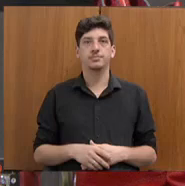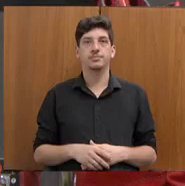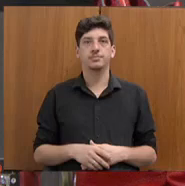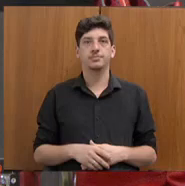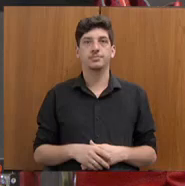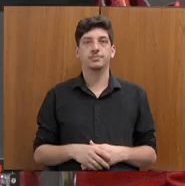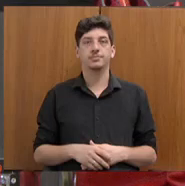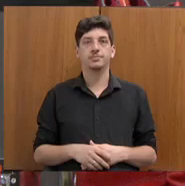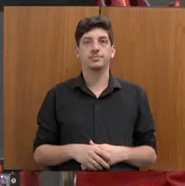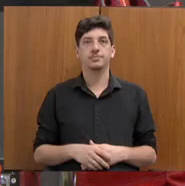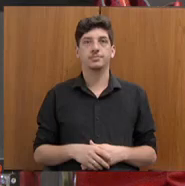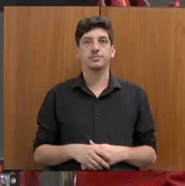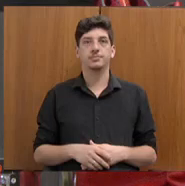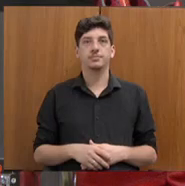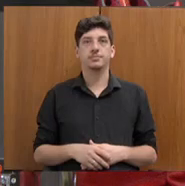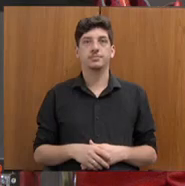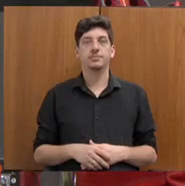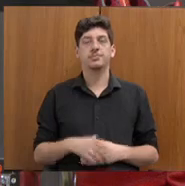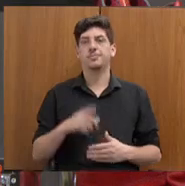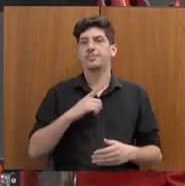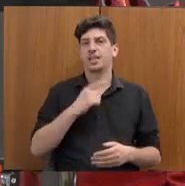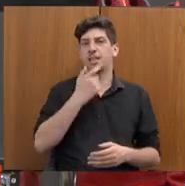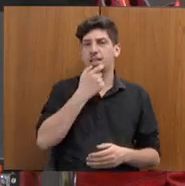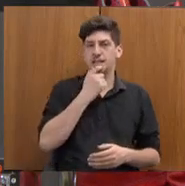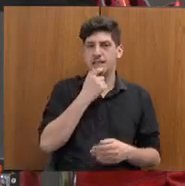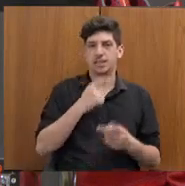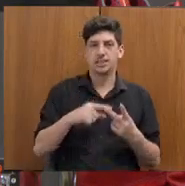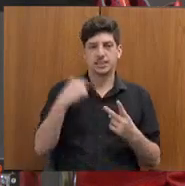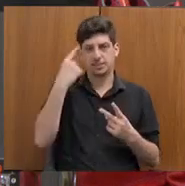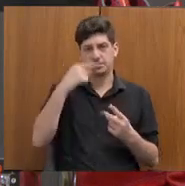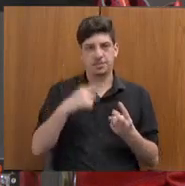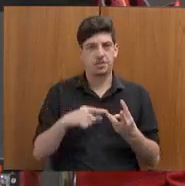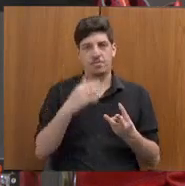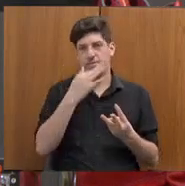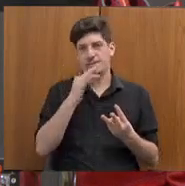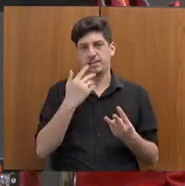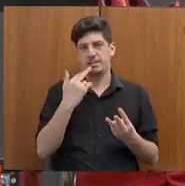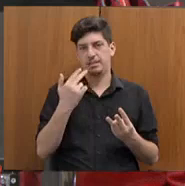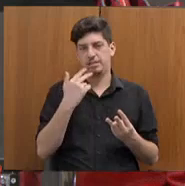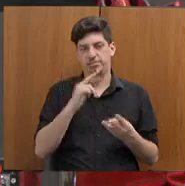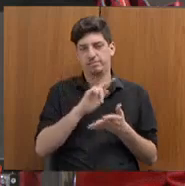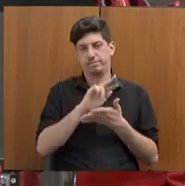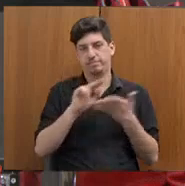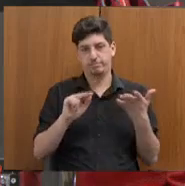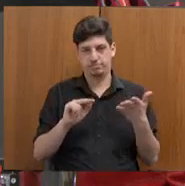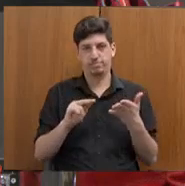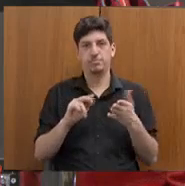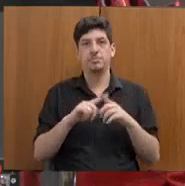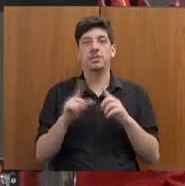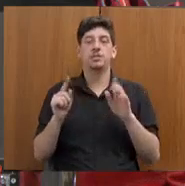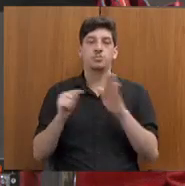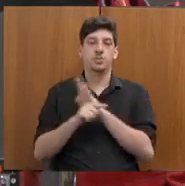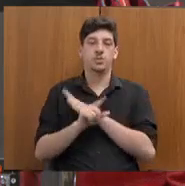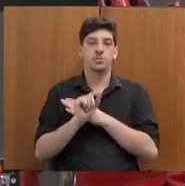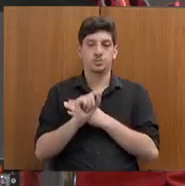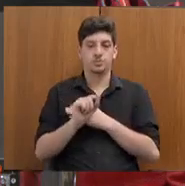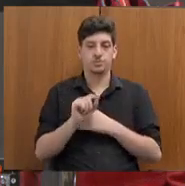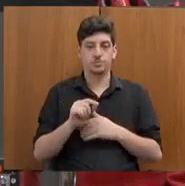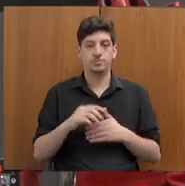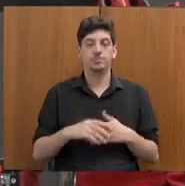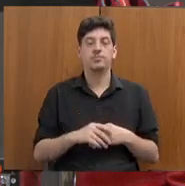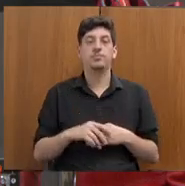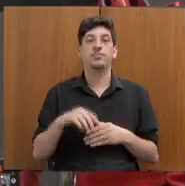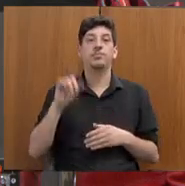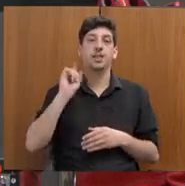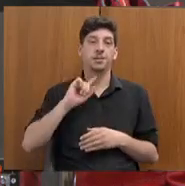Tem versões em inglês, espanhol, francês. Então, secretário, a pergunta é o seguinte. Por ser Minas Gerais, infelizmente,